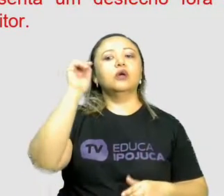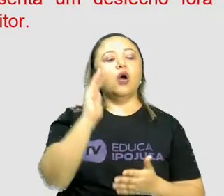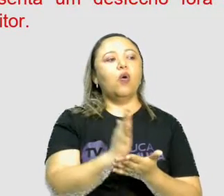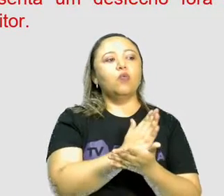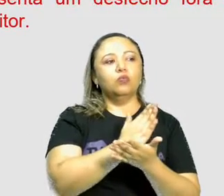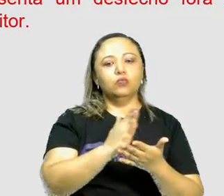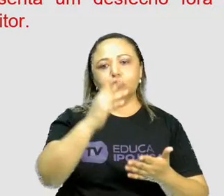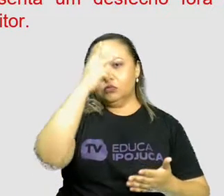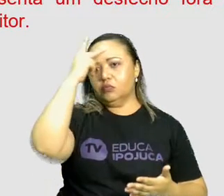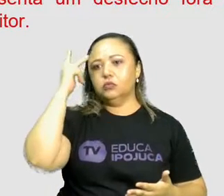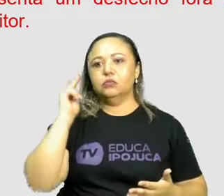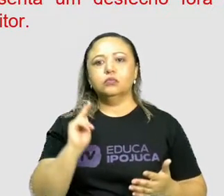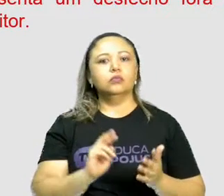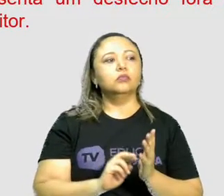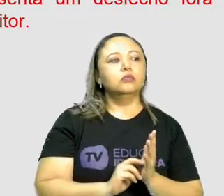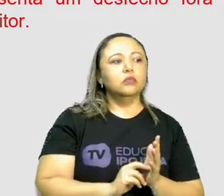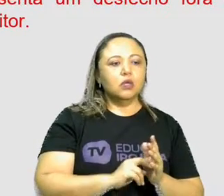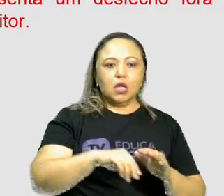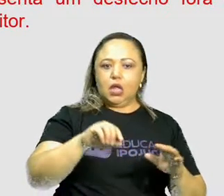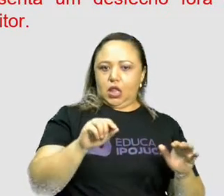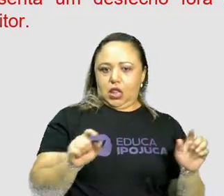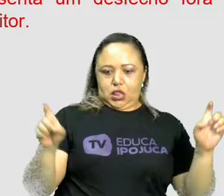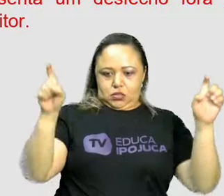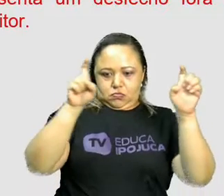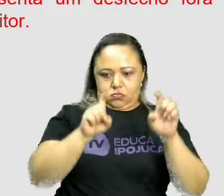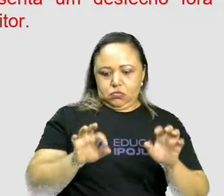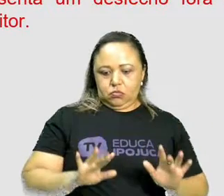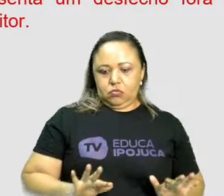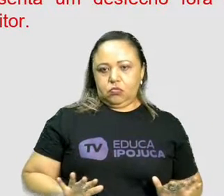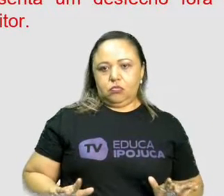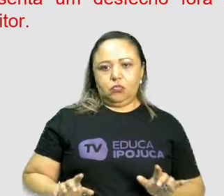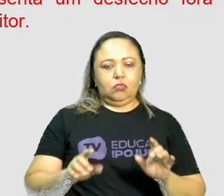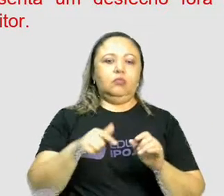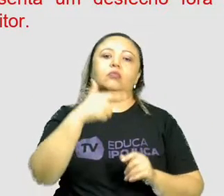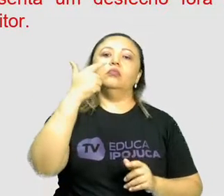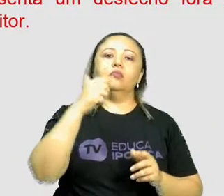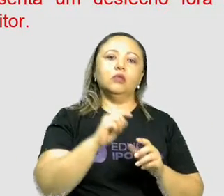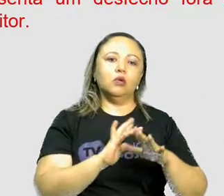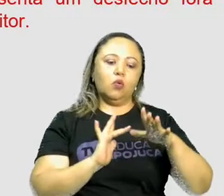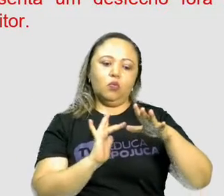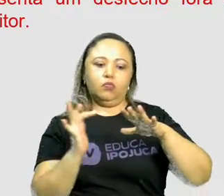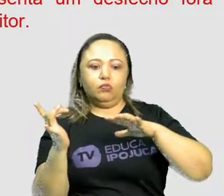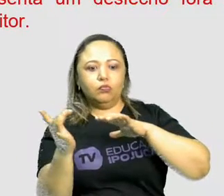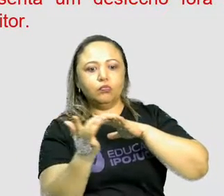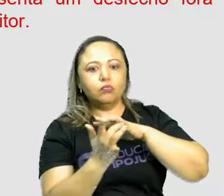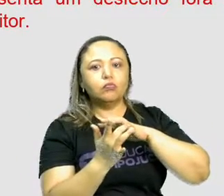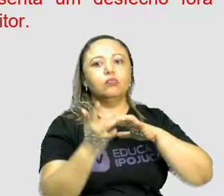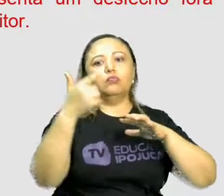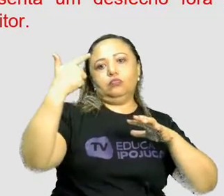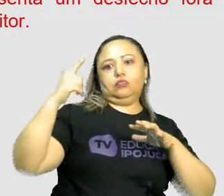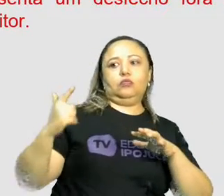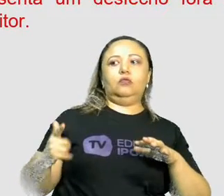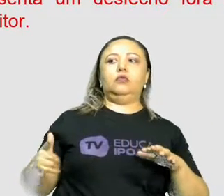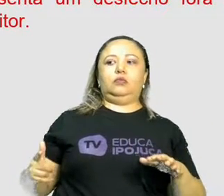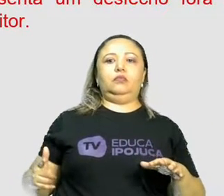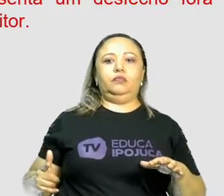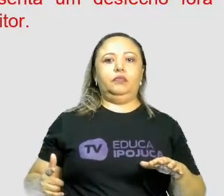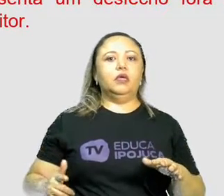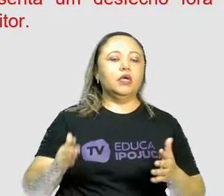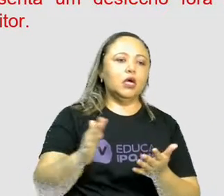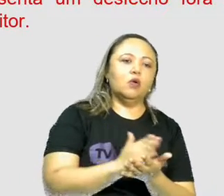acesso às redes sociais. E não no fato de grande parte da população não ter acesso ao básico para